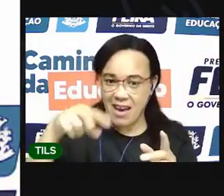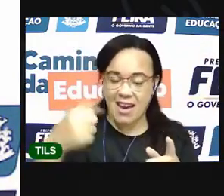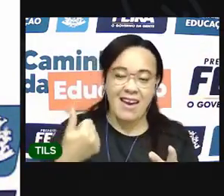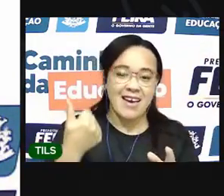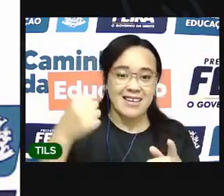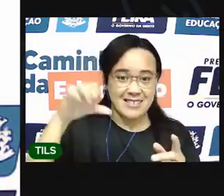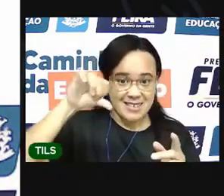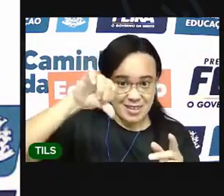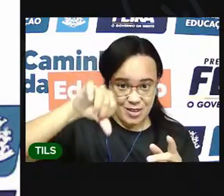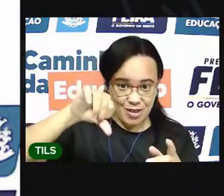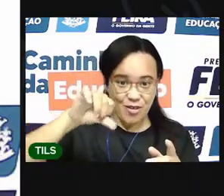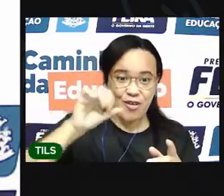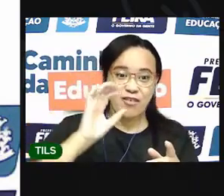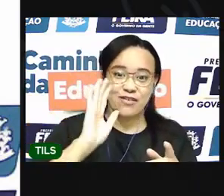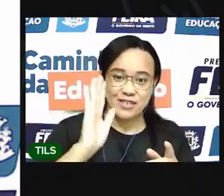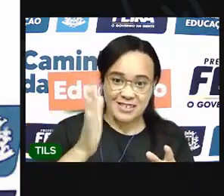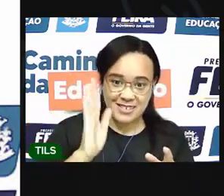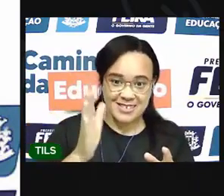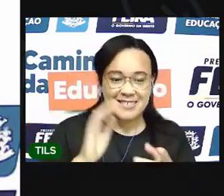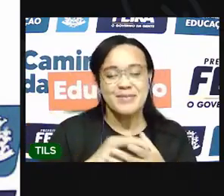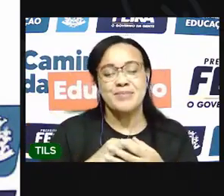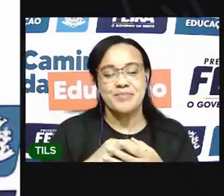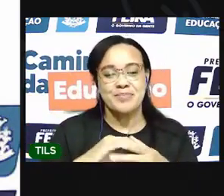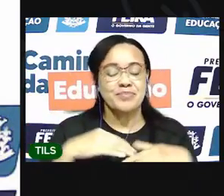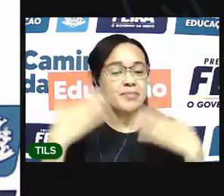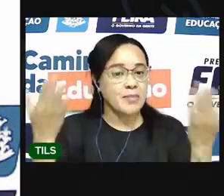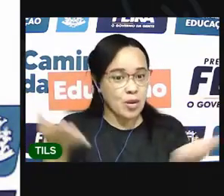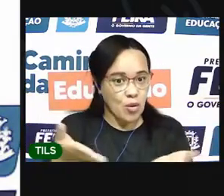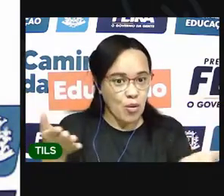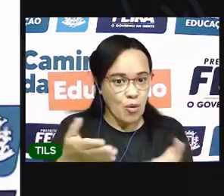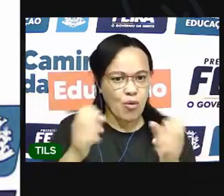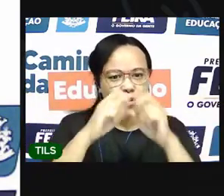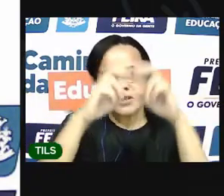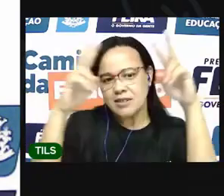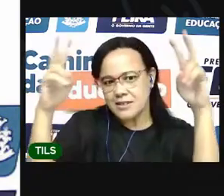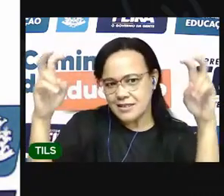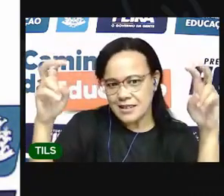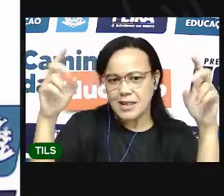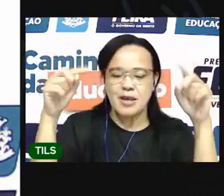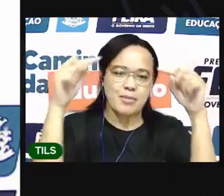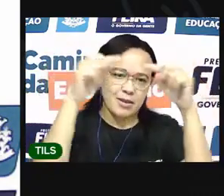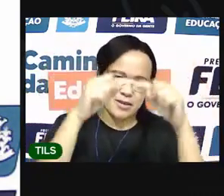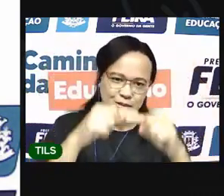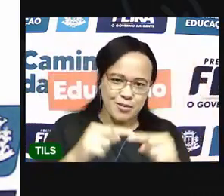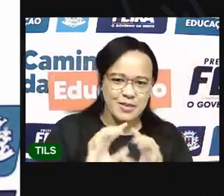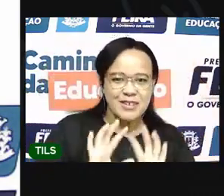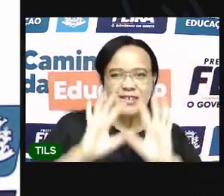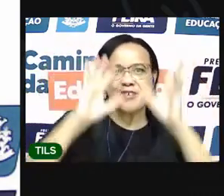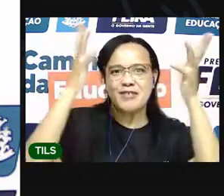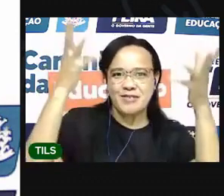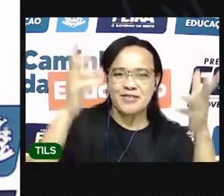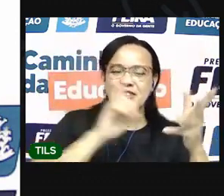né? E aí a gente vai trabalhar com temas relacionados a essa data comemorativa.